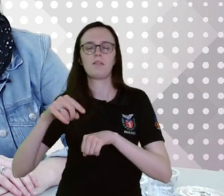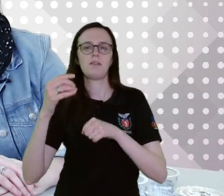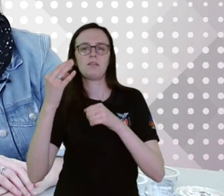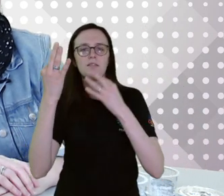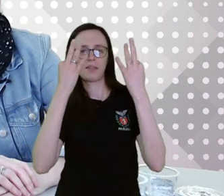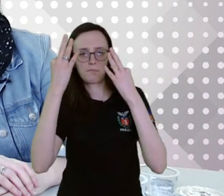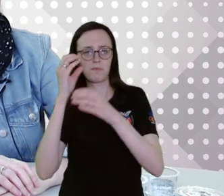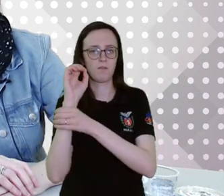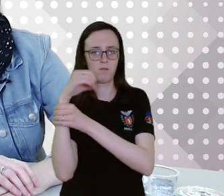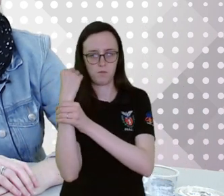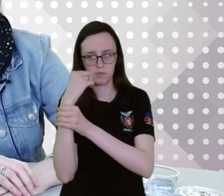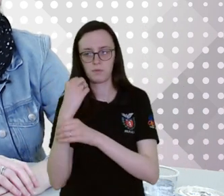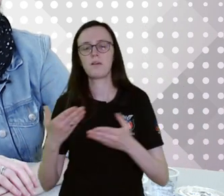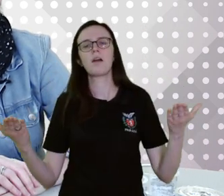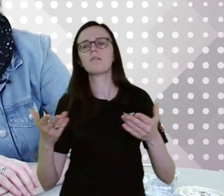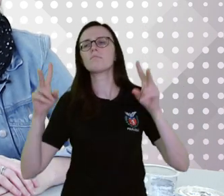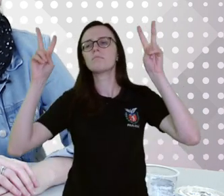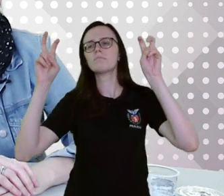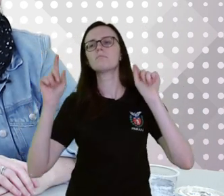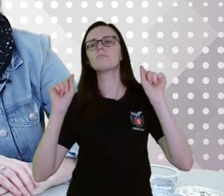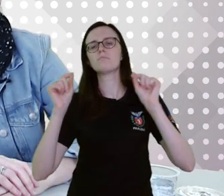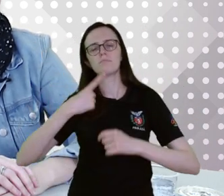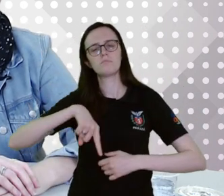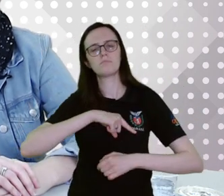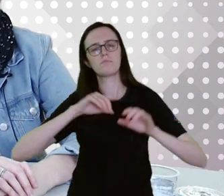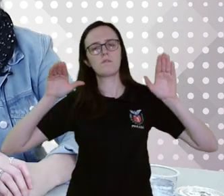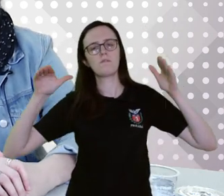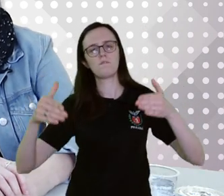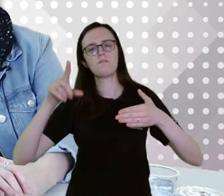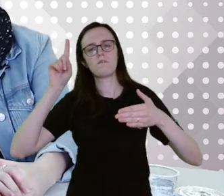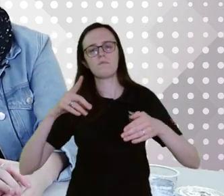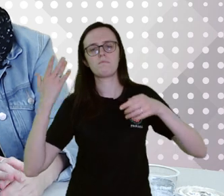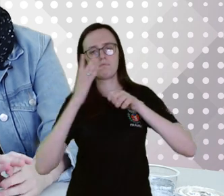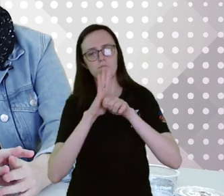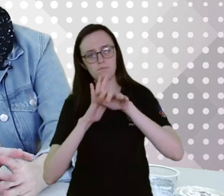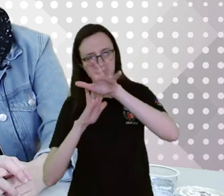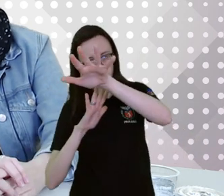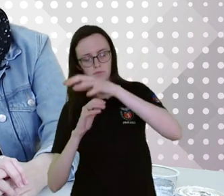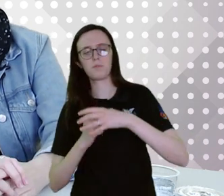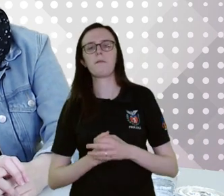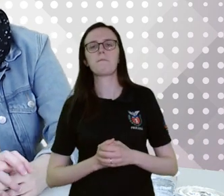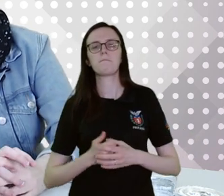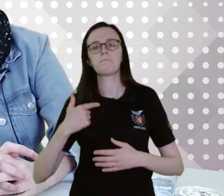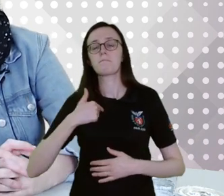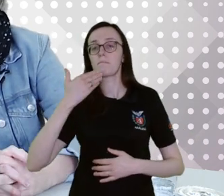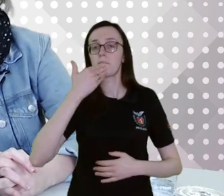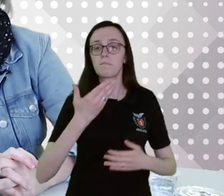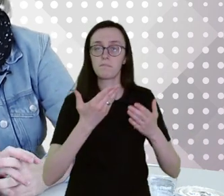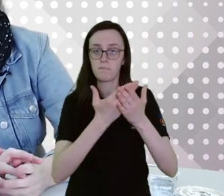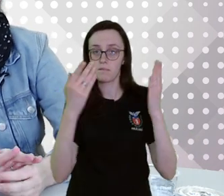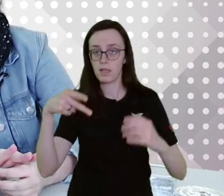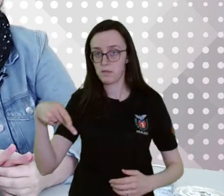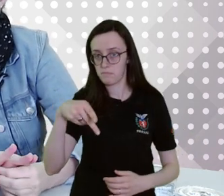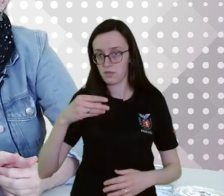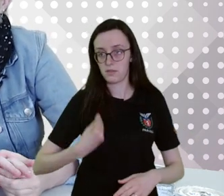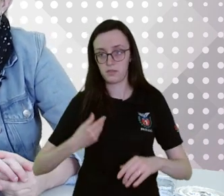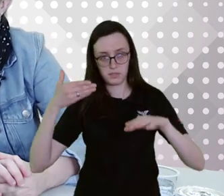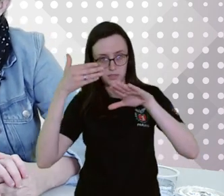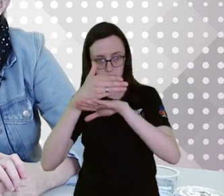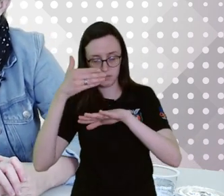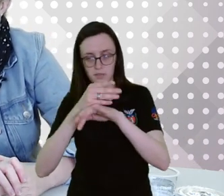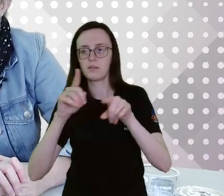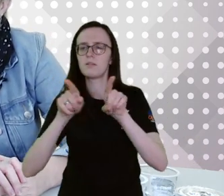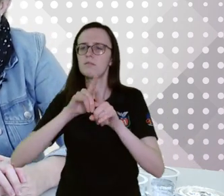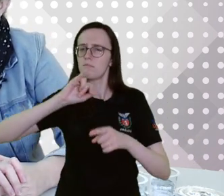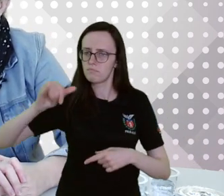abordado hoje, nesse segundo momento, será sobre a tecnologia assistiva. Vou pedir aí que os professores que estão participando, né,